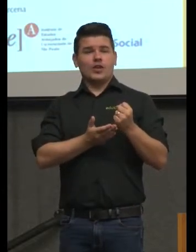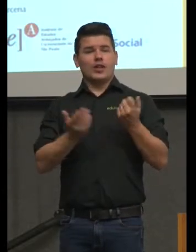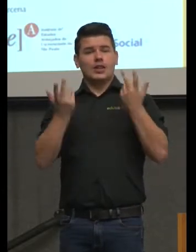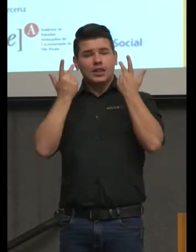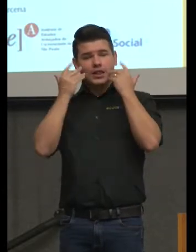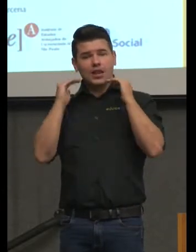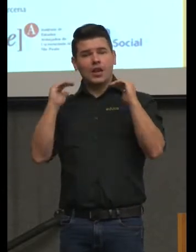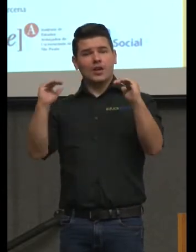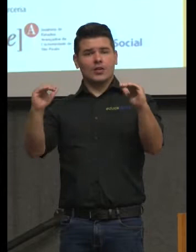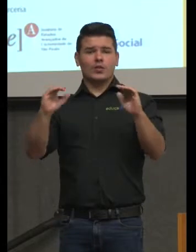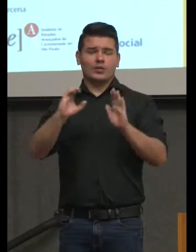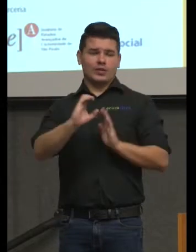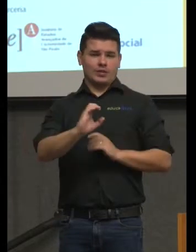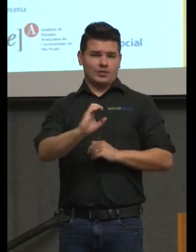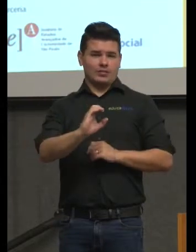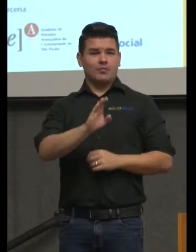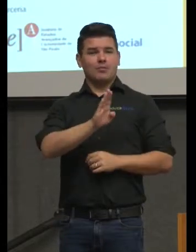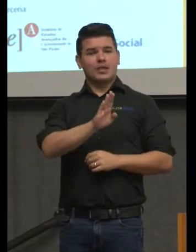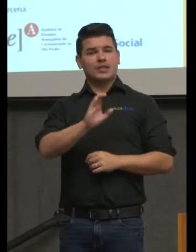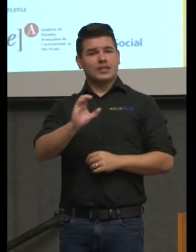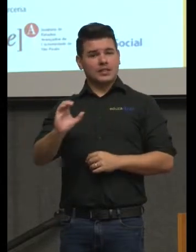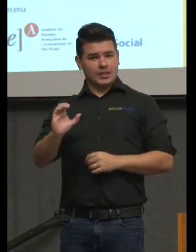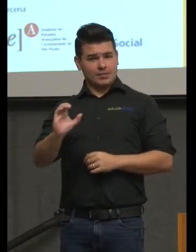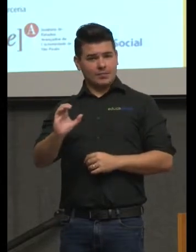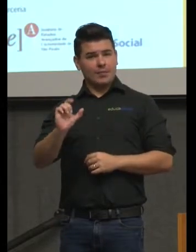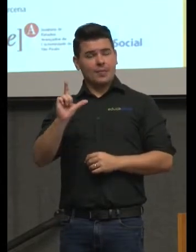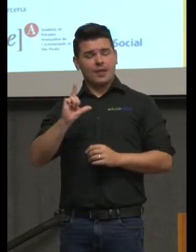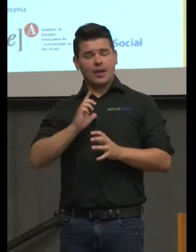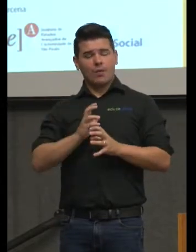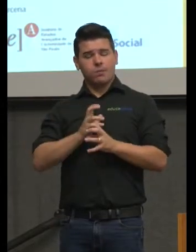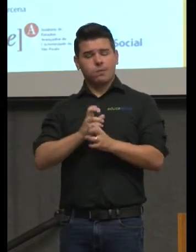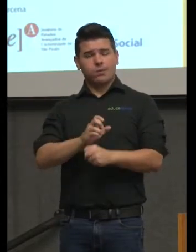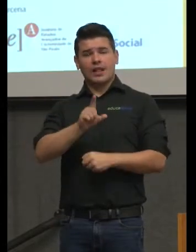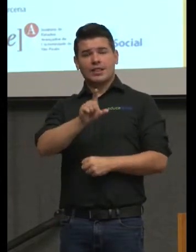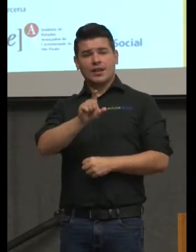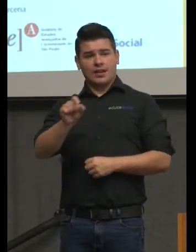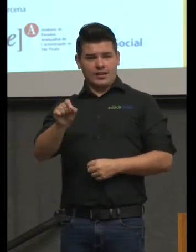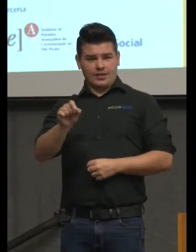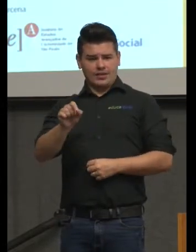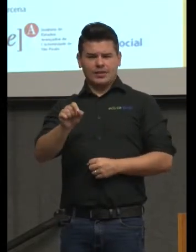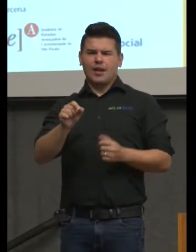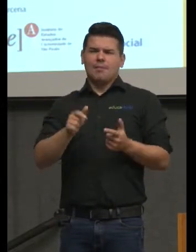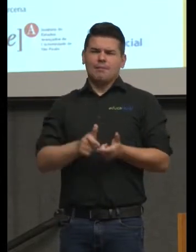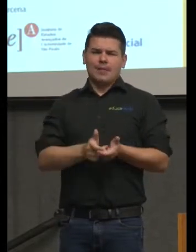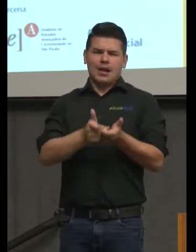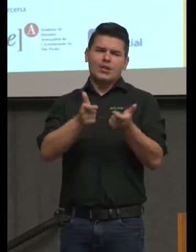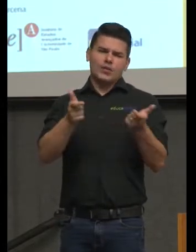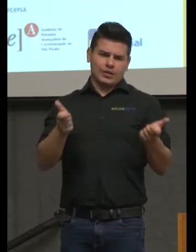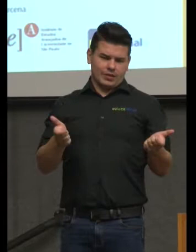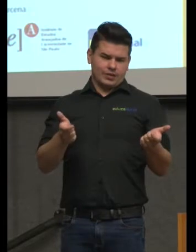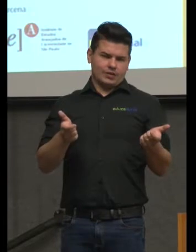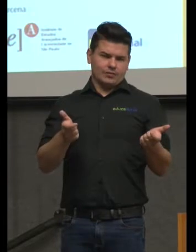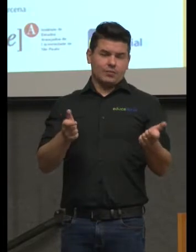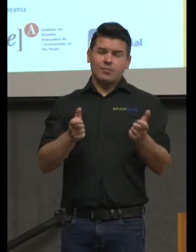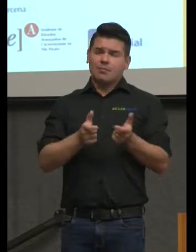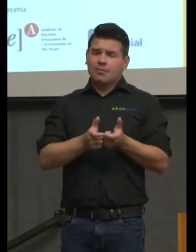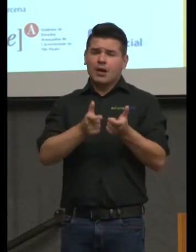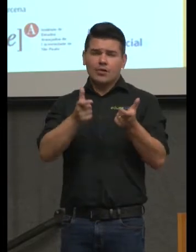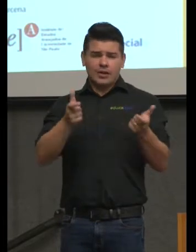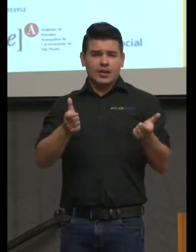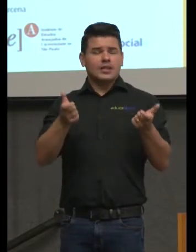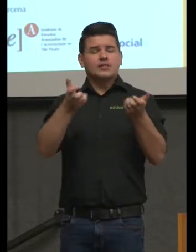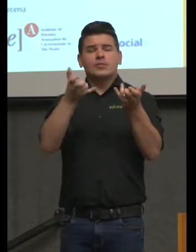Ela está fundada em dez competências. Quase todas elas tratam de autonomia, de